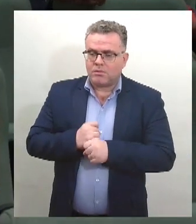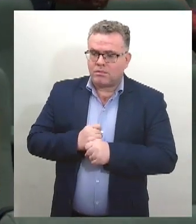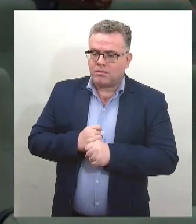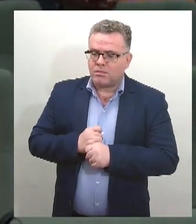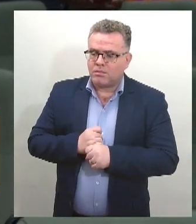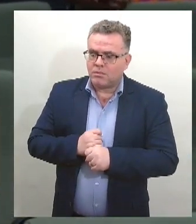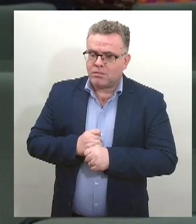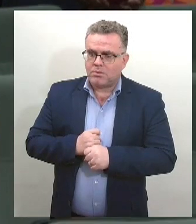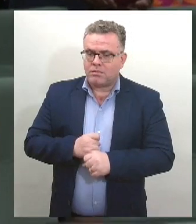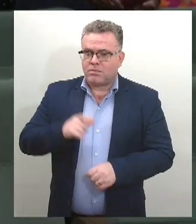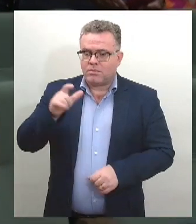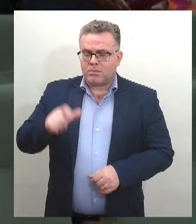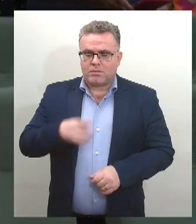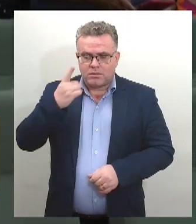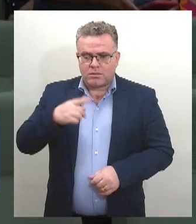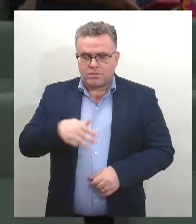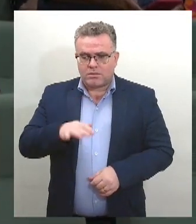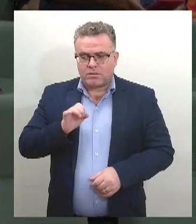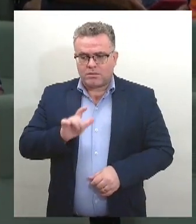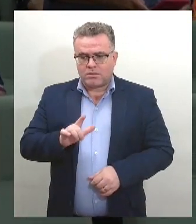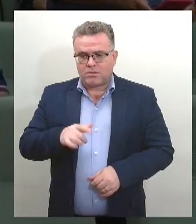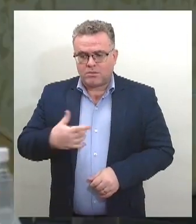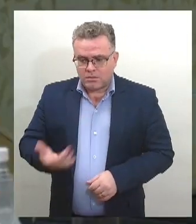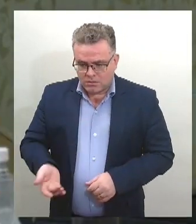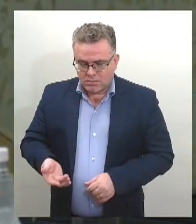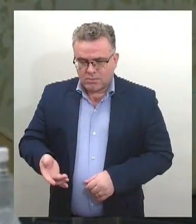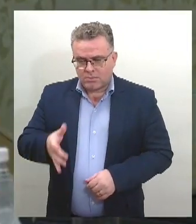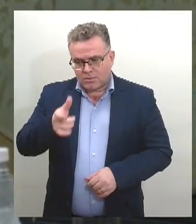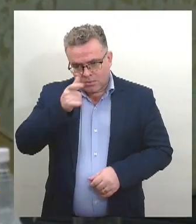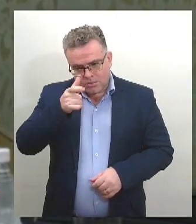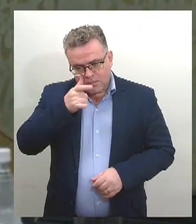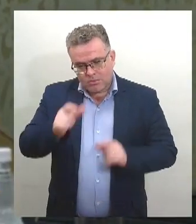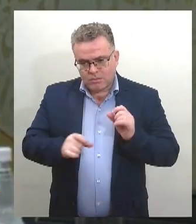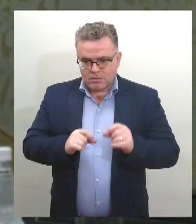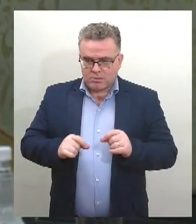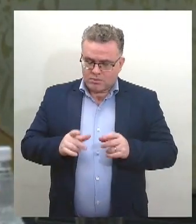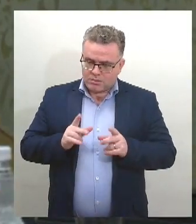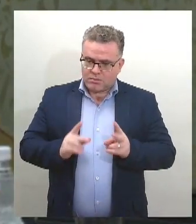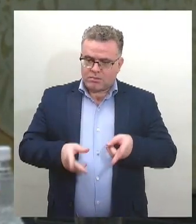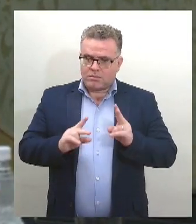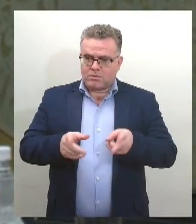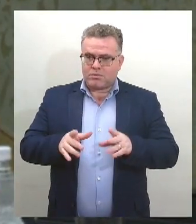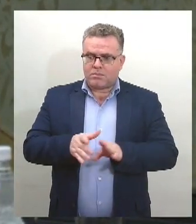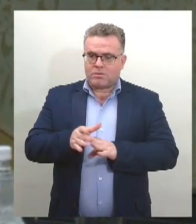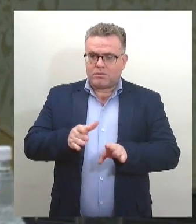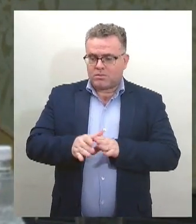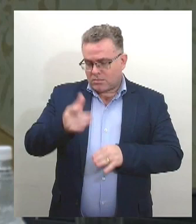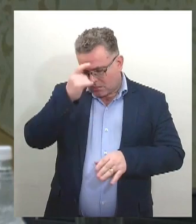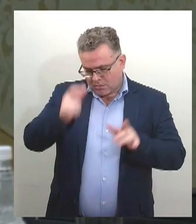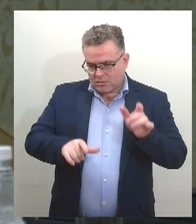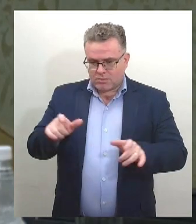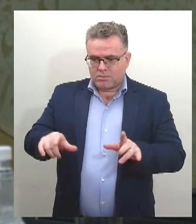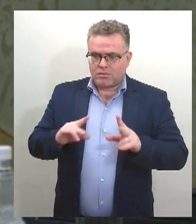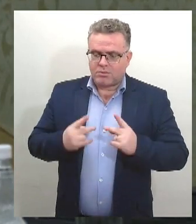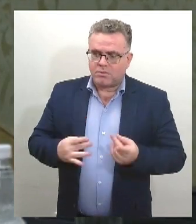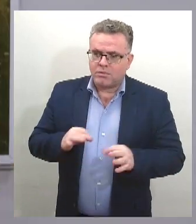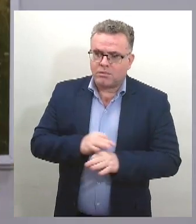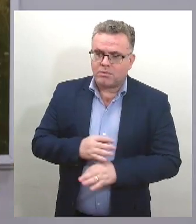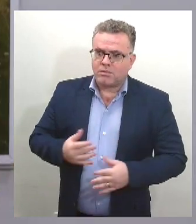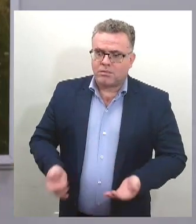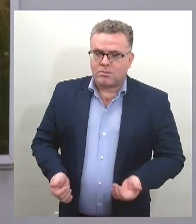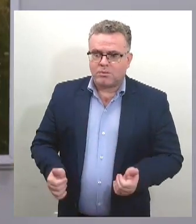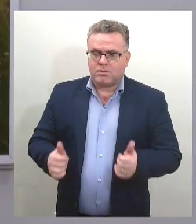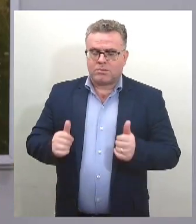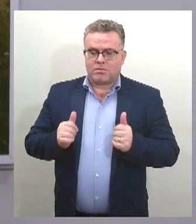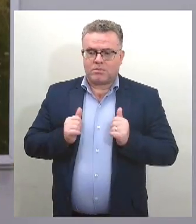participou do evento de abertura. Para ele, deveria sempre se trabalhar a consciência do ser humano e que não deveria haver distinção por raça.